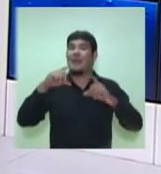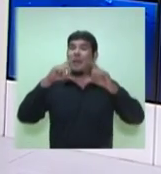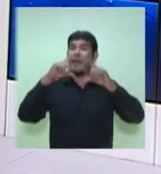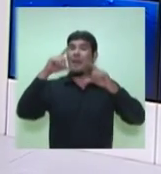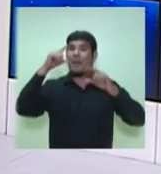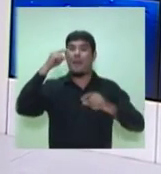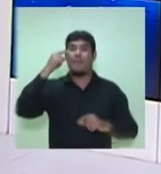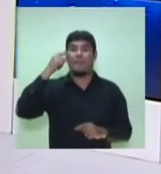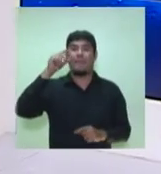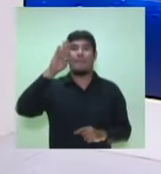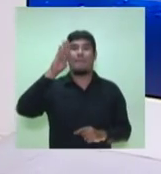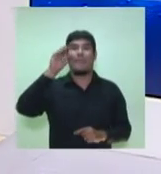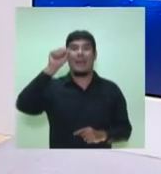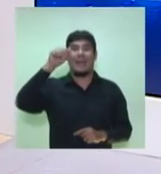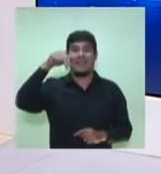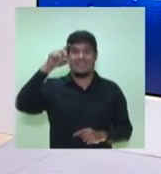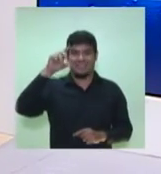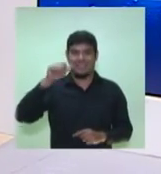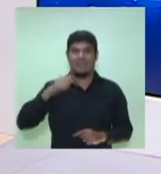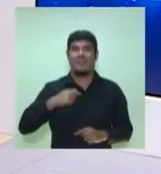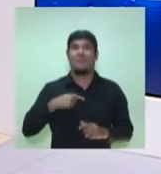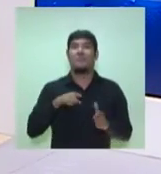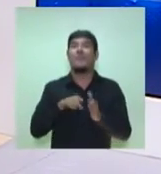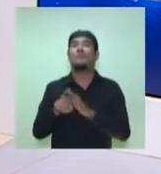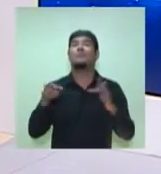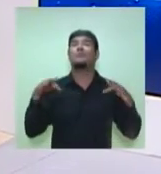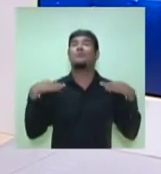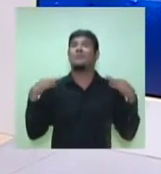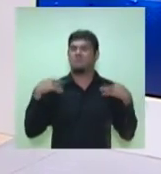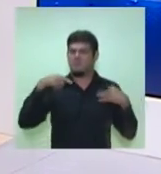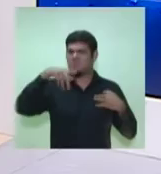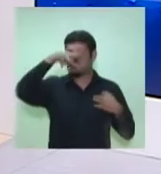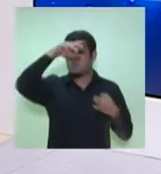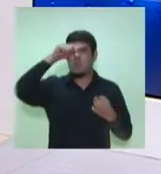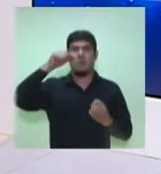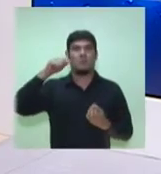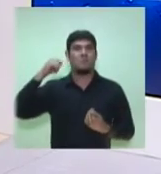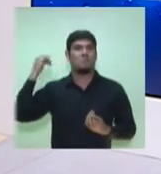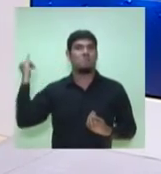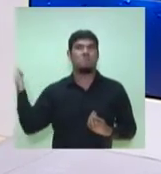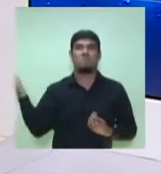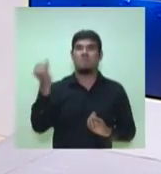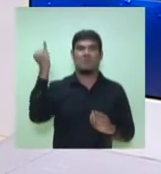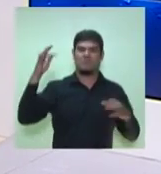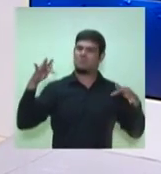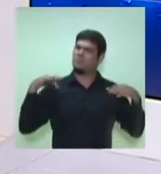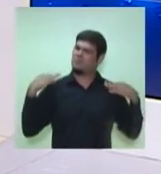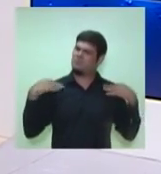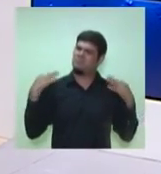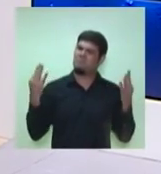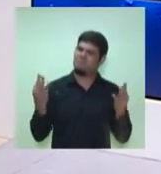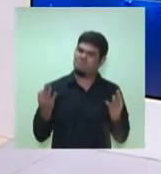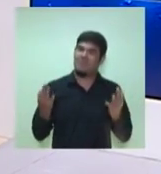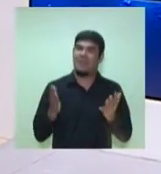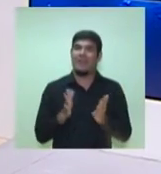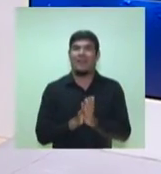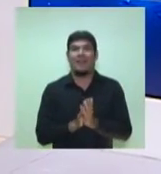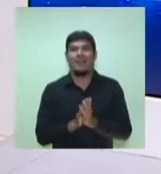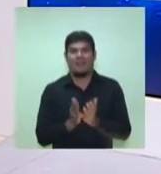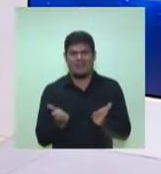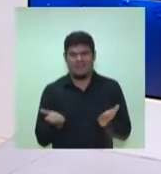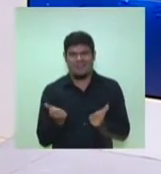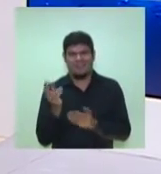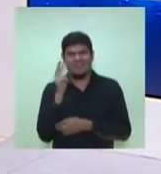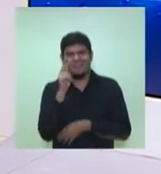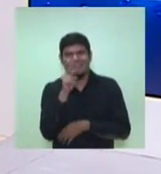pergunta é sobre o turismo. Manaus tem um potencial enorme para o turismo, isso é inegável. E, recentemente,